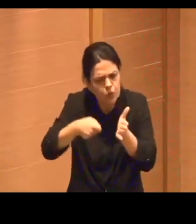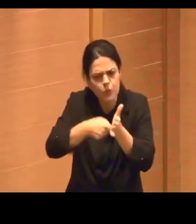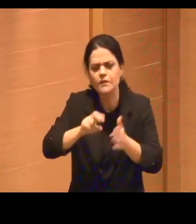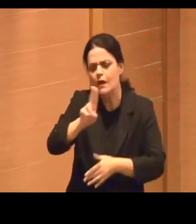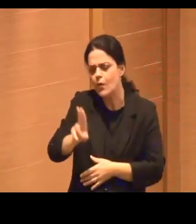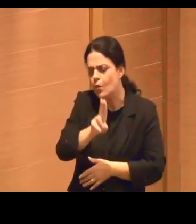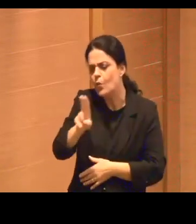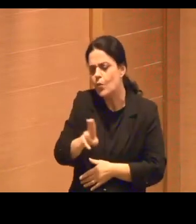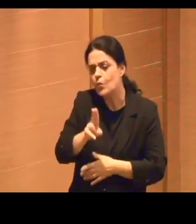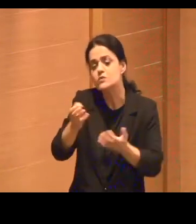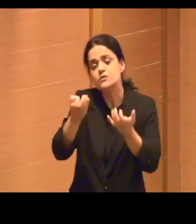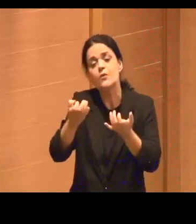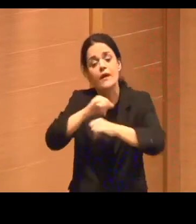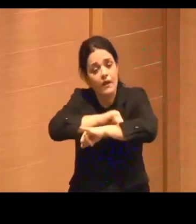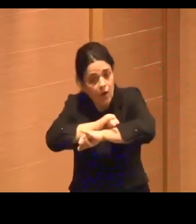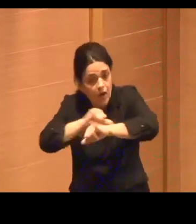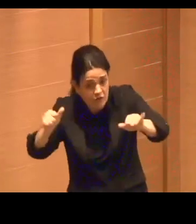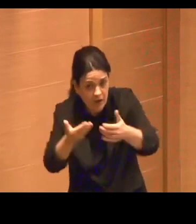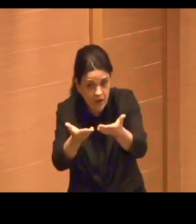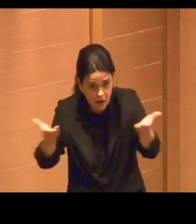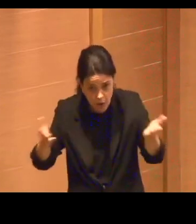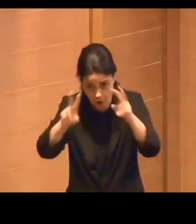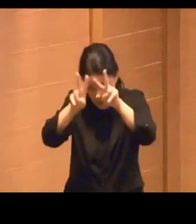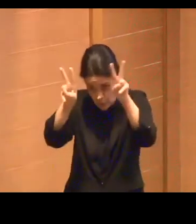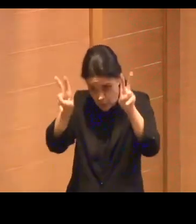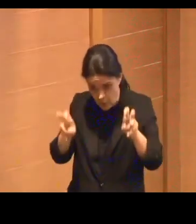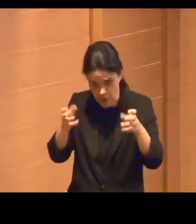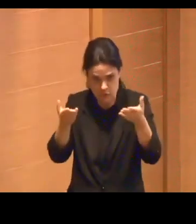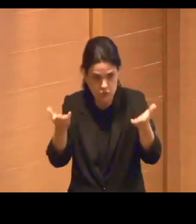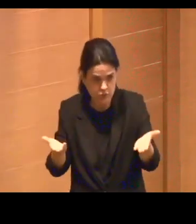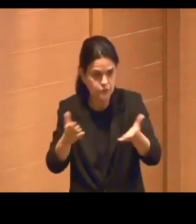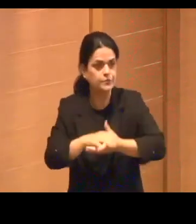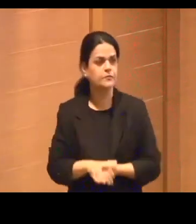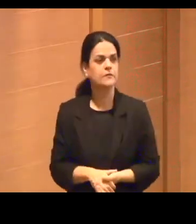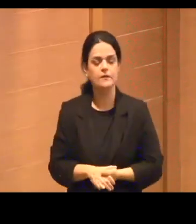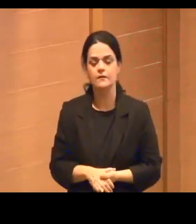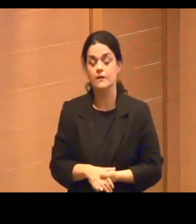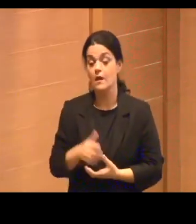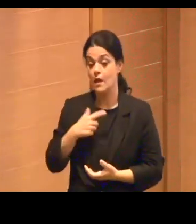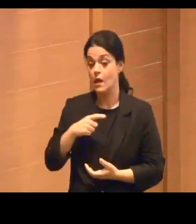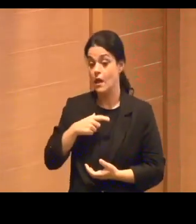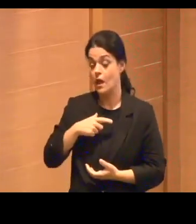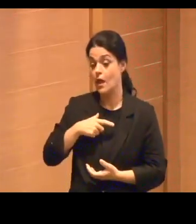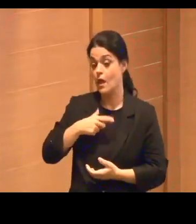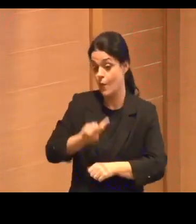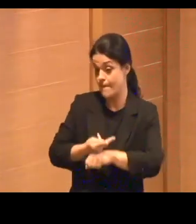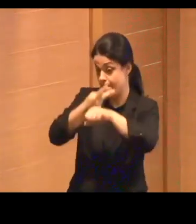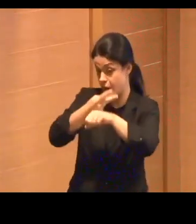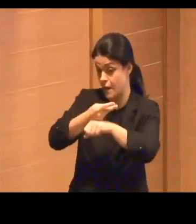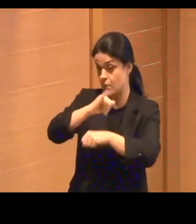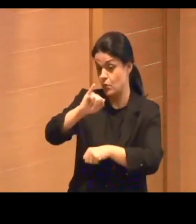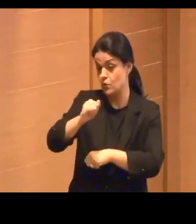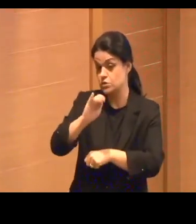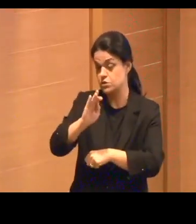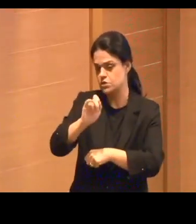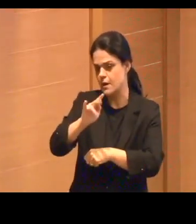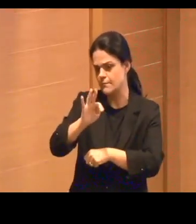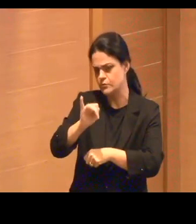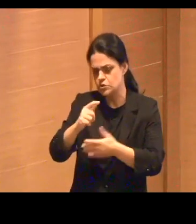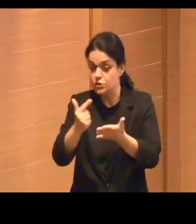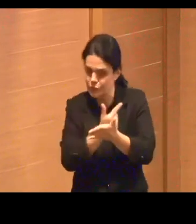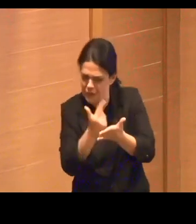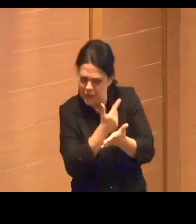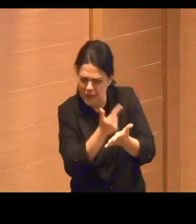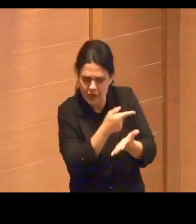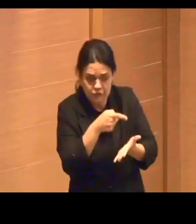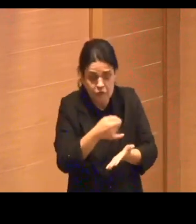E é sobre isso que eu quero falar aqui hoje com vocês. Eu ganhei o prêmio Jabuti com esse livro, fiquei muito triste de ter